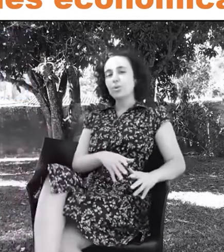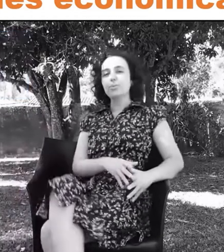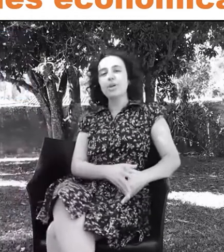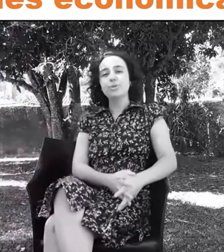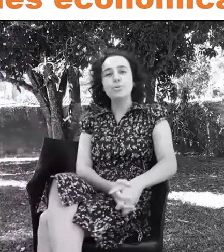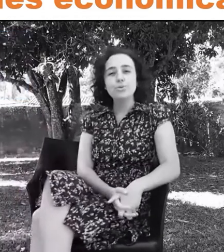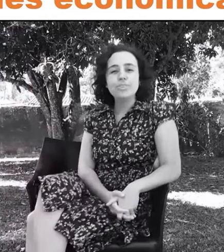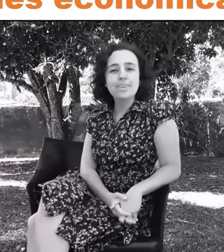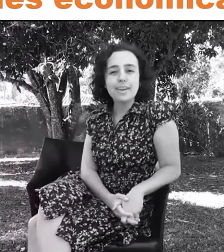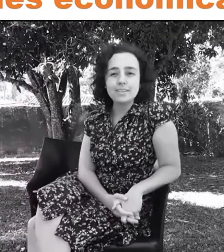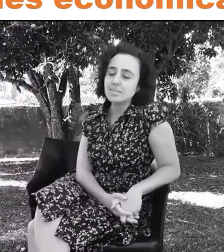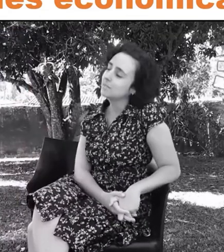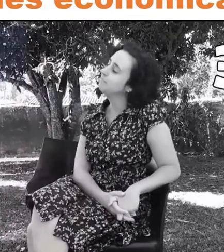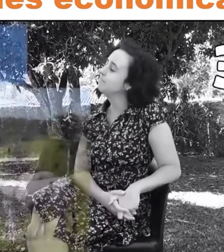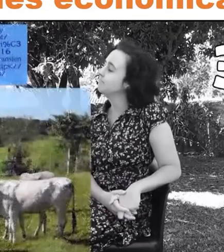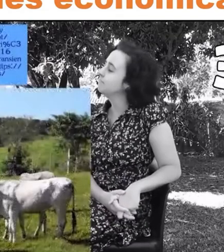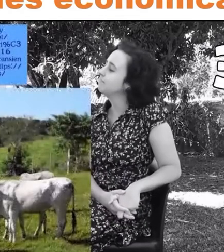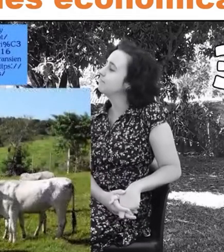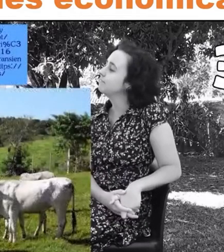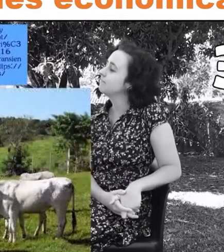Número 3